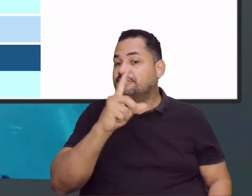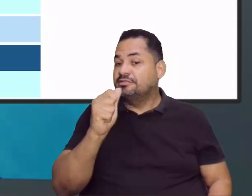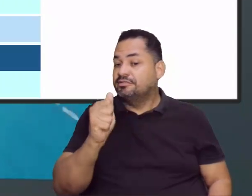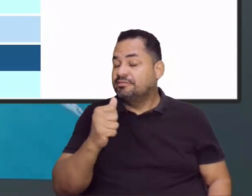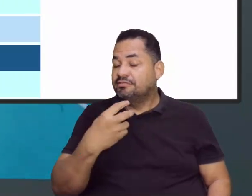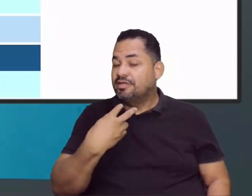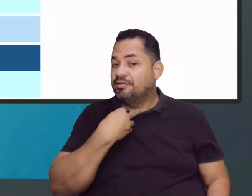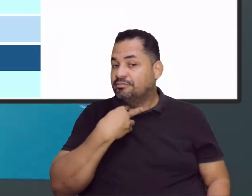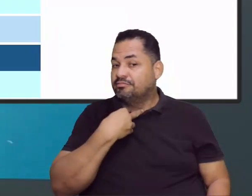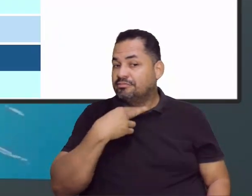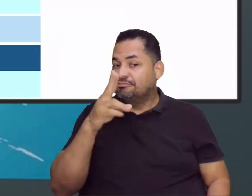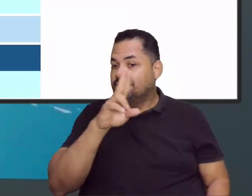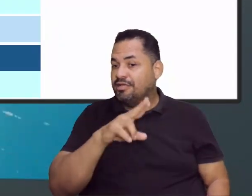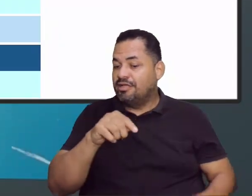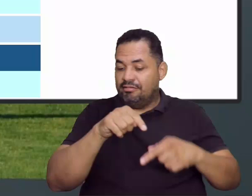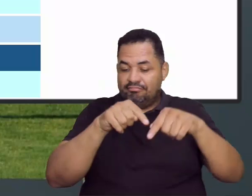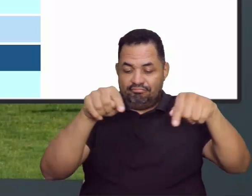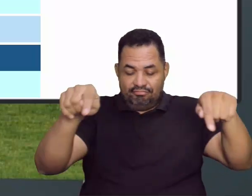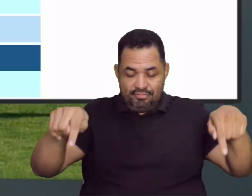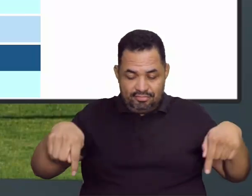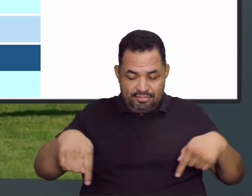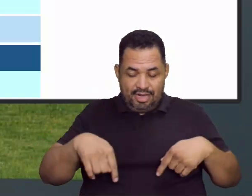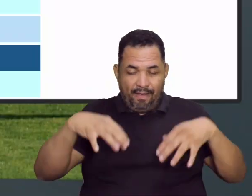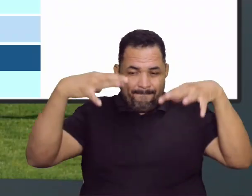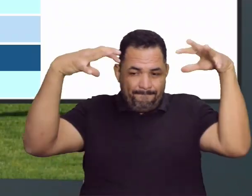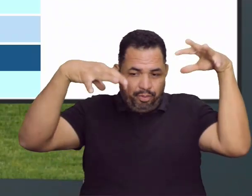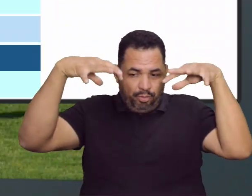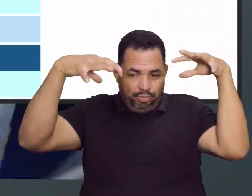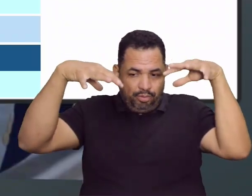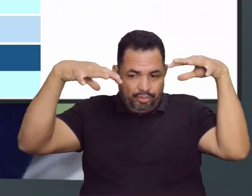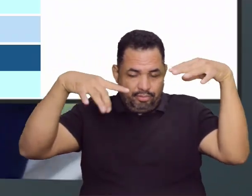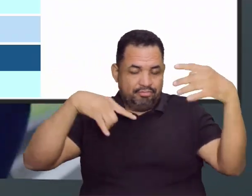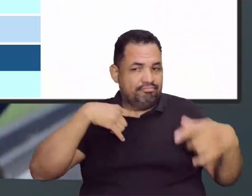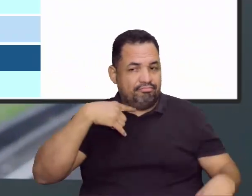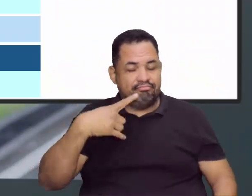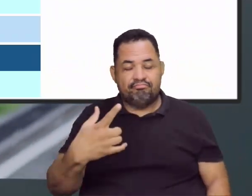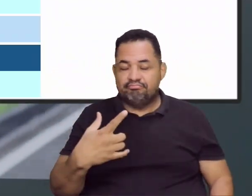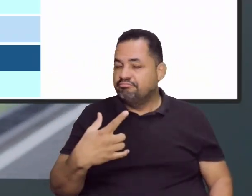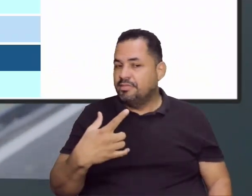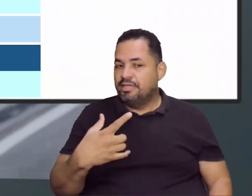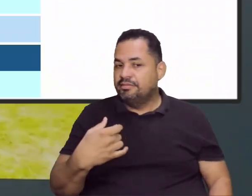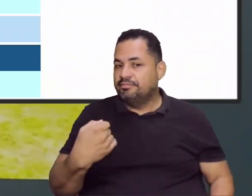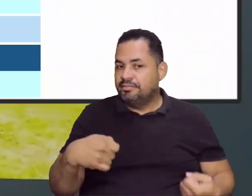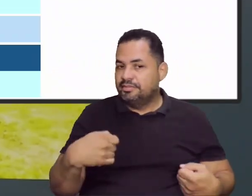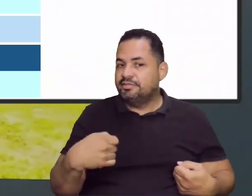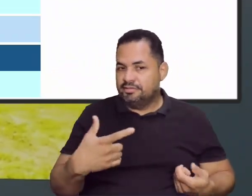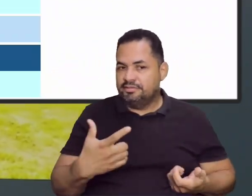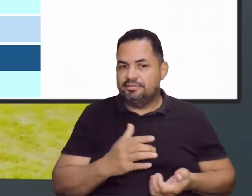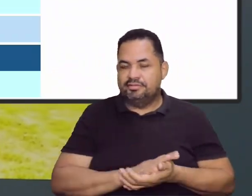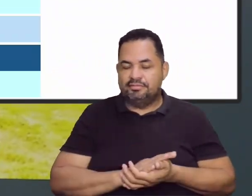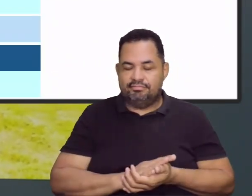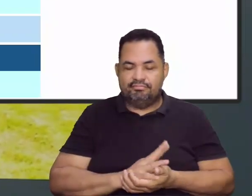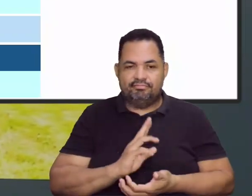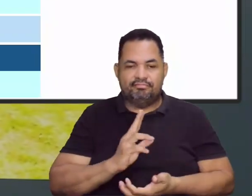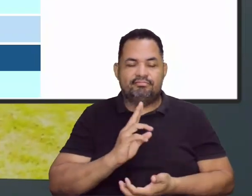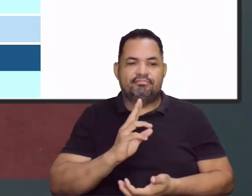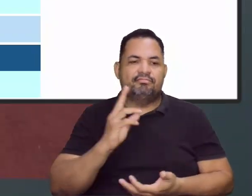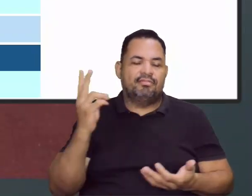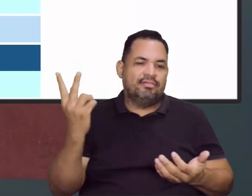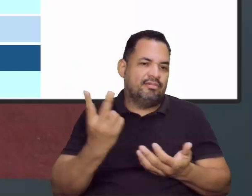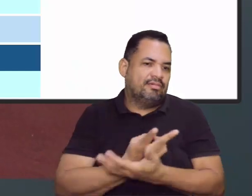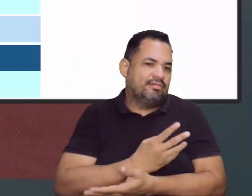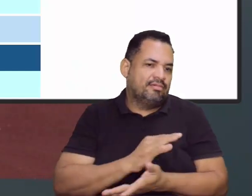porventura, estava chovendo. Então não tinha motivos para não fazer as aulas de educação física. Sempre acontecia.